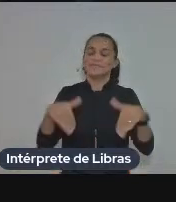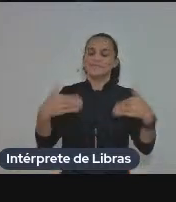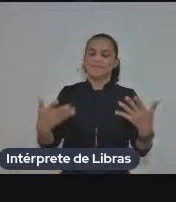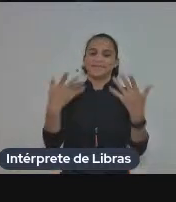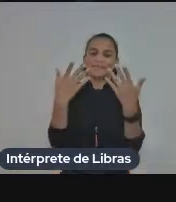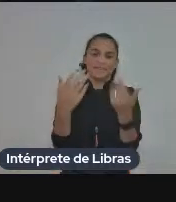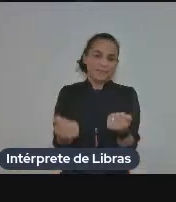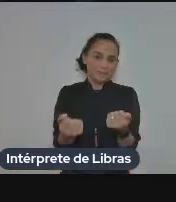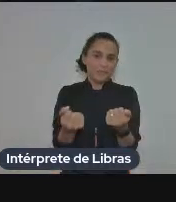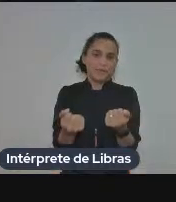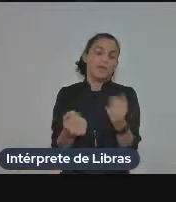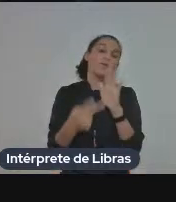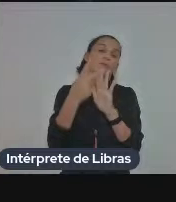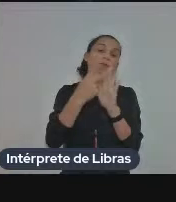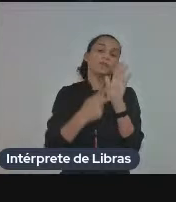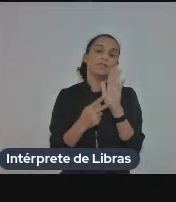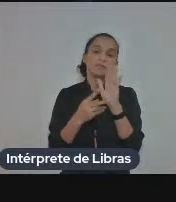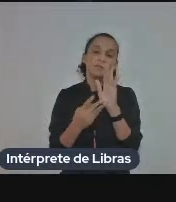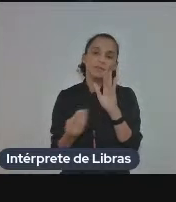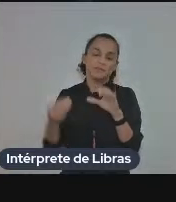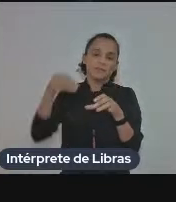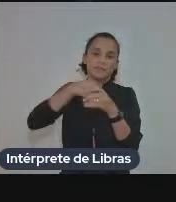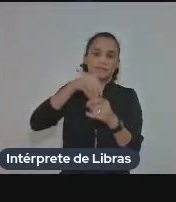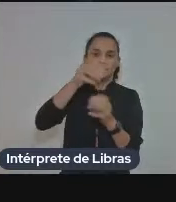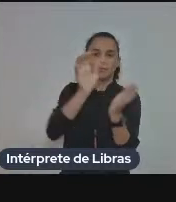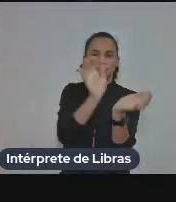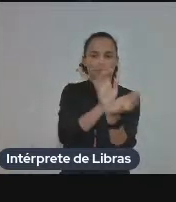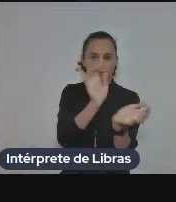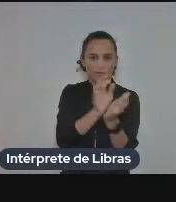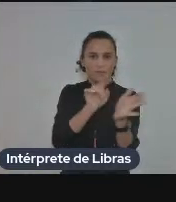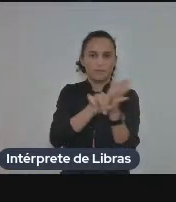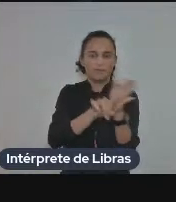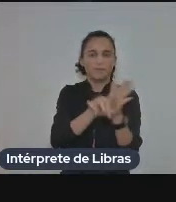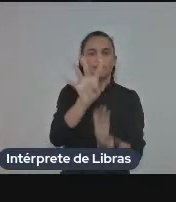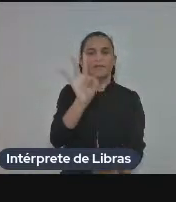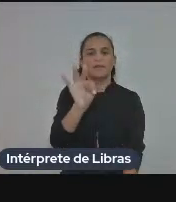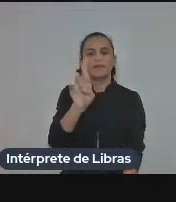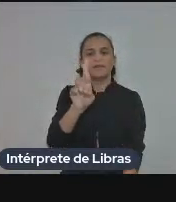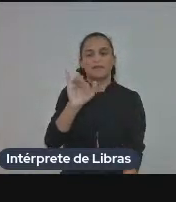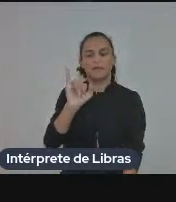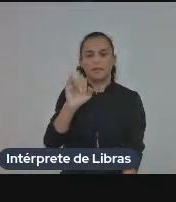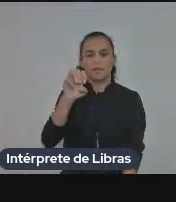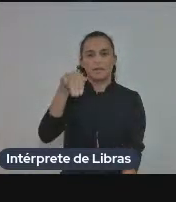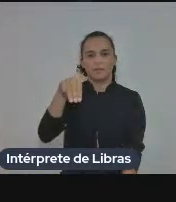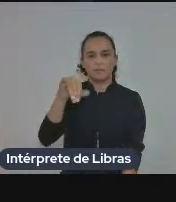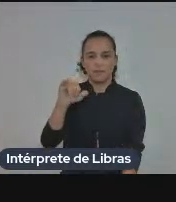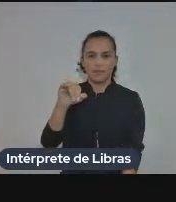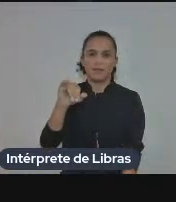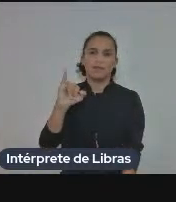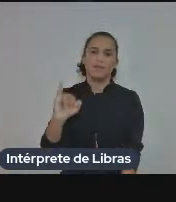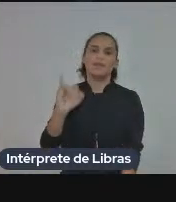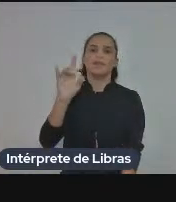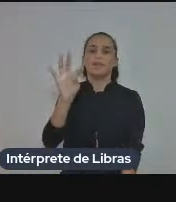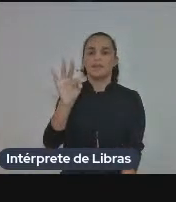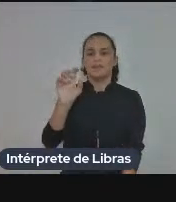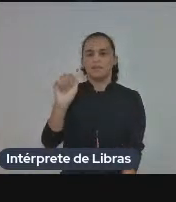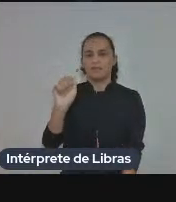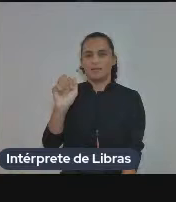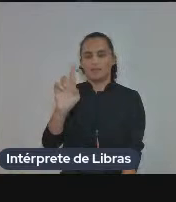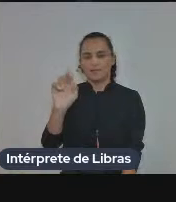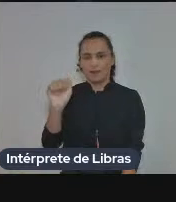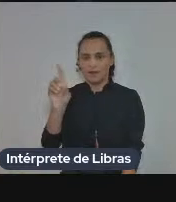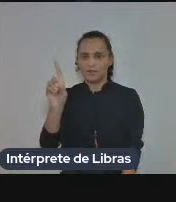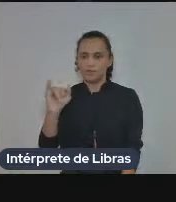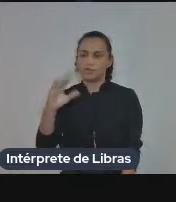projeto se encaixa nos grupos de pesquisa termotrágico e complete e ele teve por título